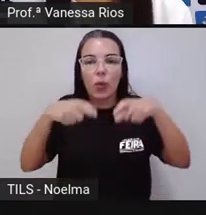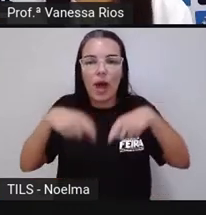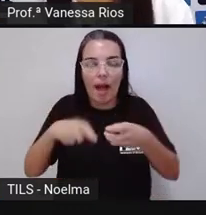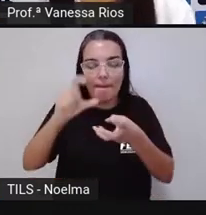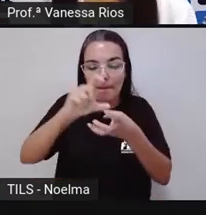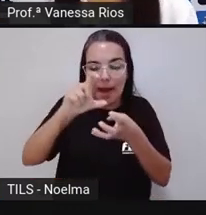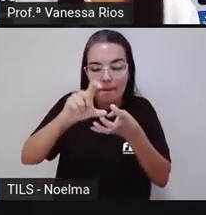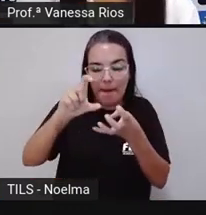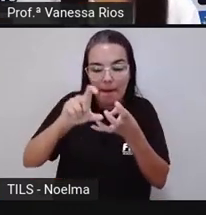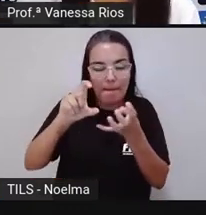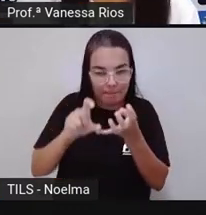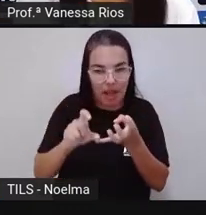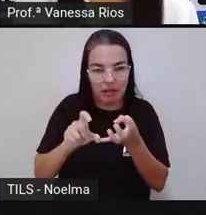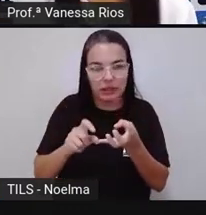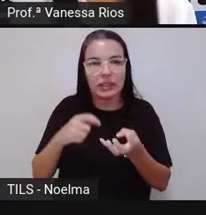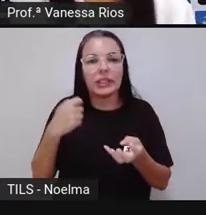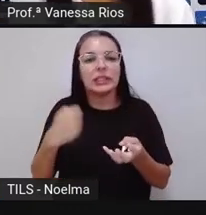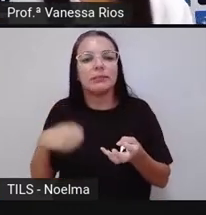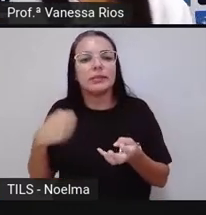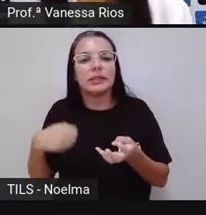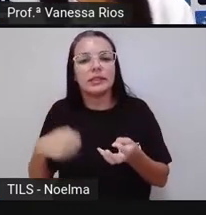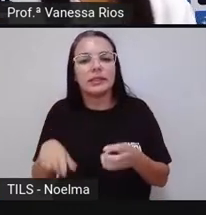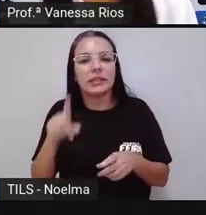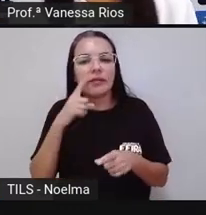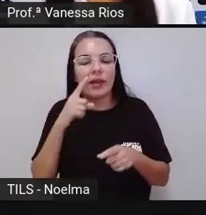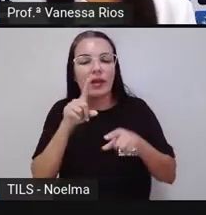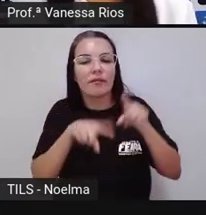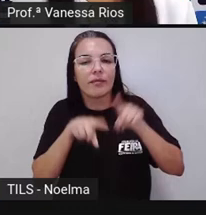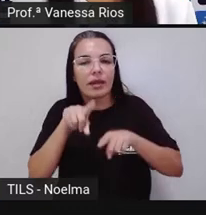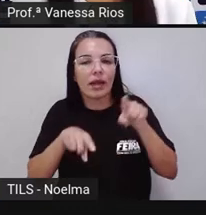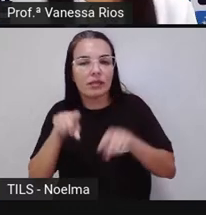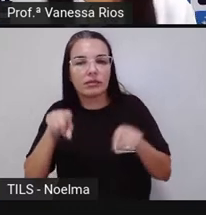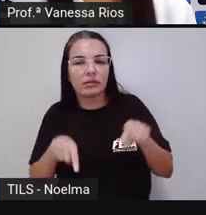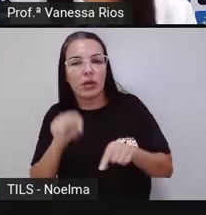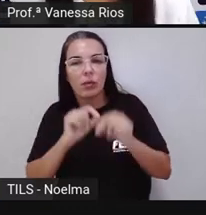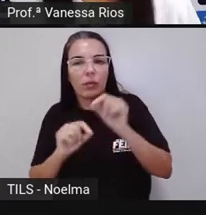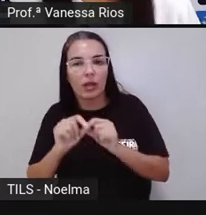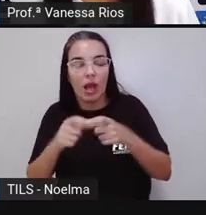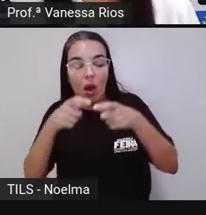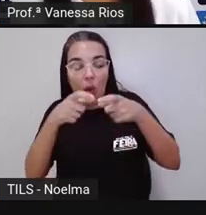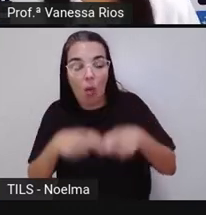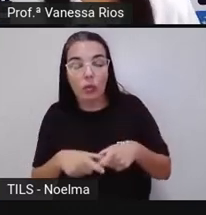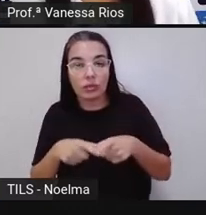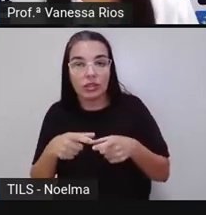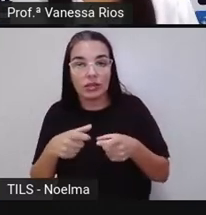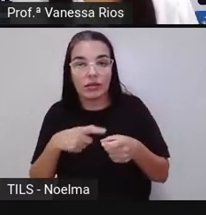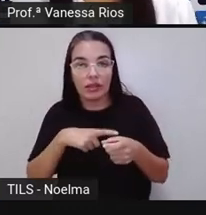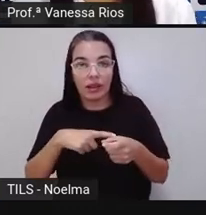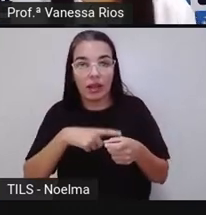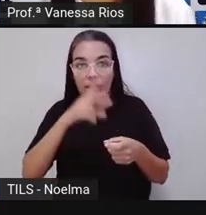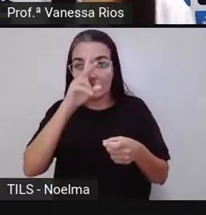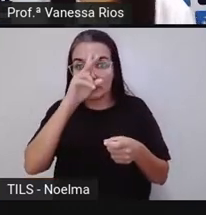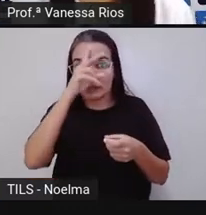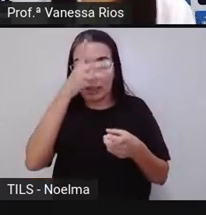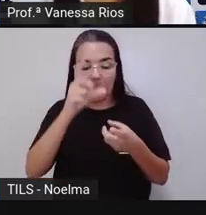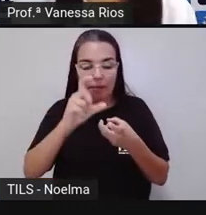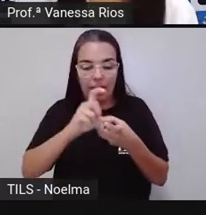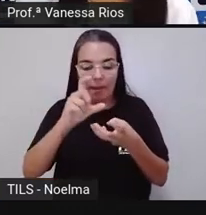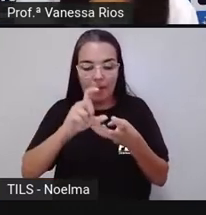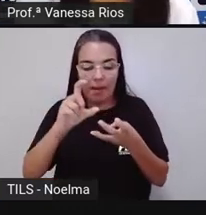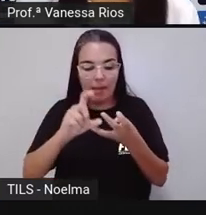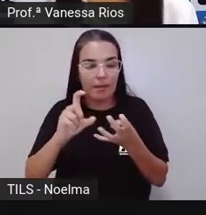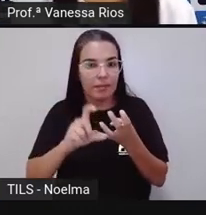classificações, elas vão variar justamente no lugar onde a sílaba tônica aparece. E é isso que vai nos